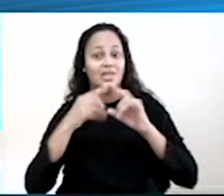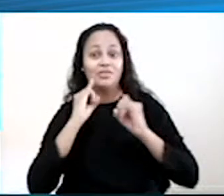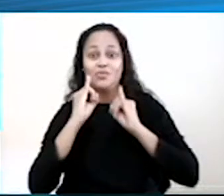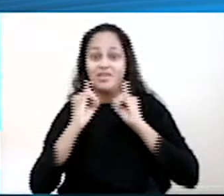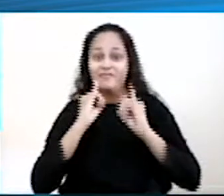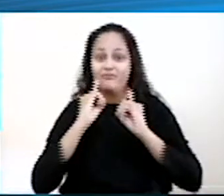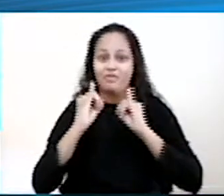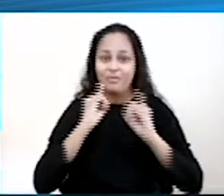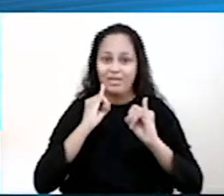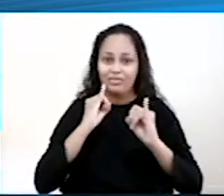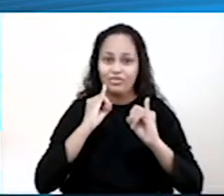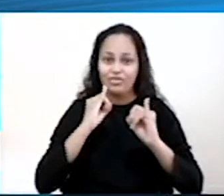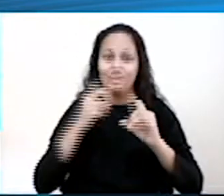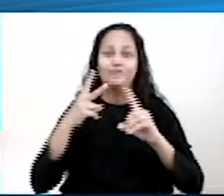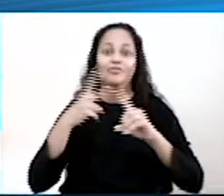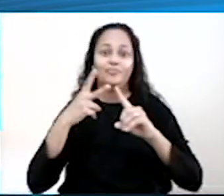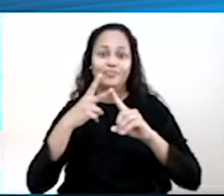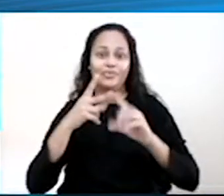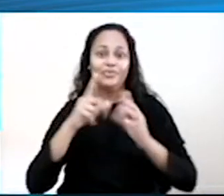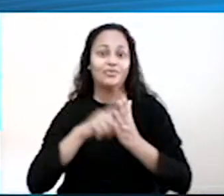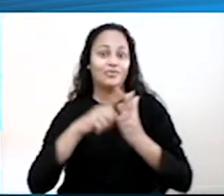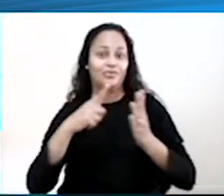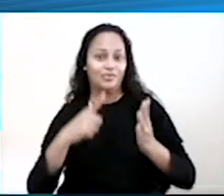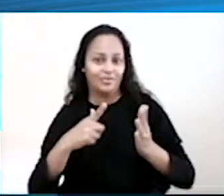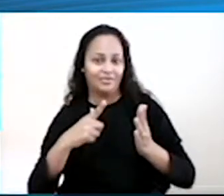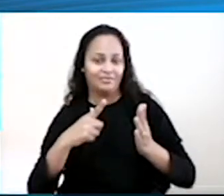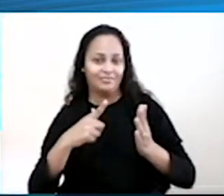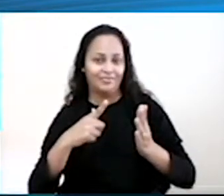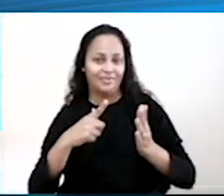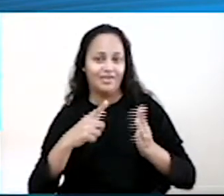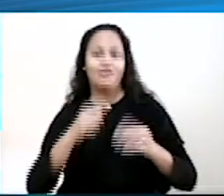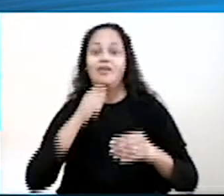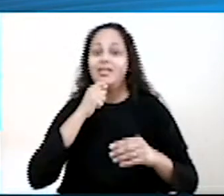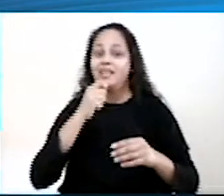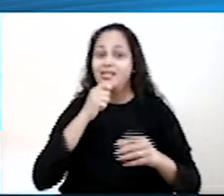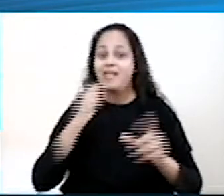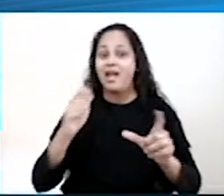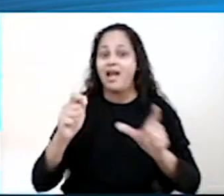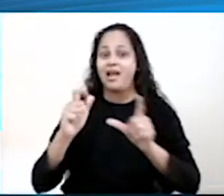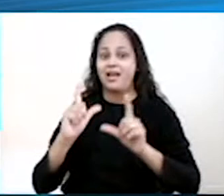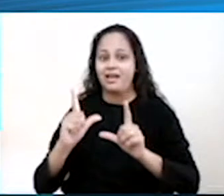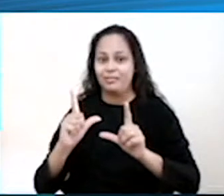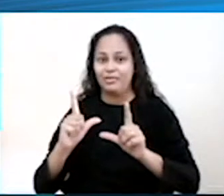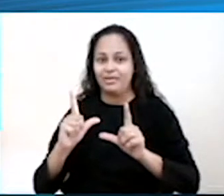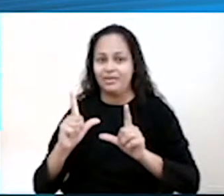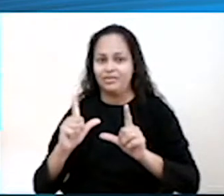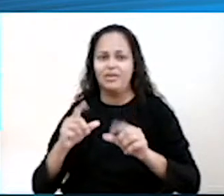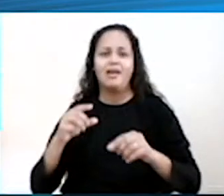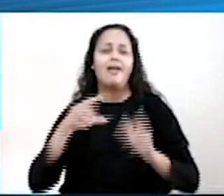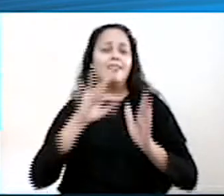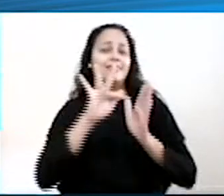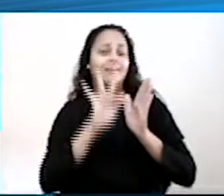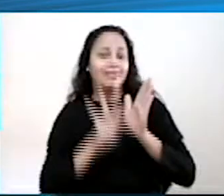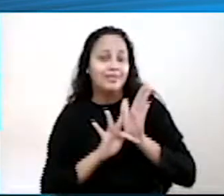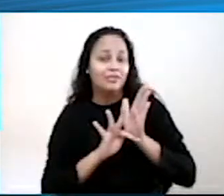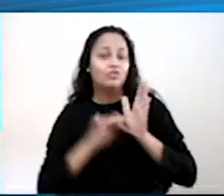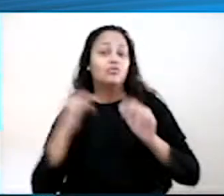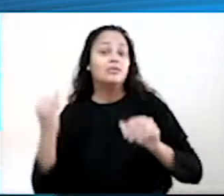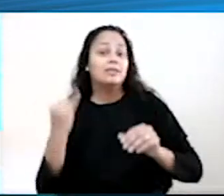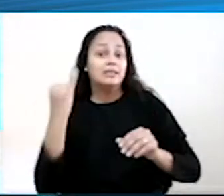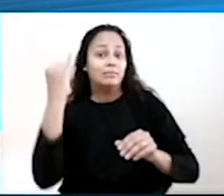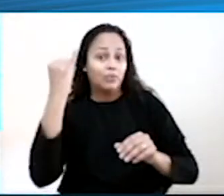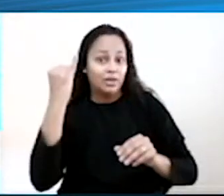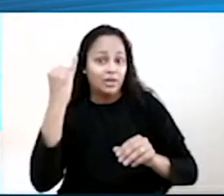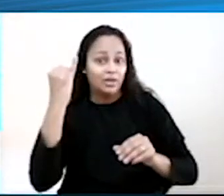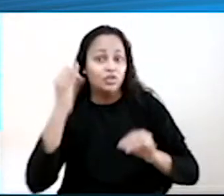informativo, jornalístico, mais especificamente sobre a reportagem. Textos que são tão importantes que